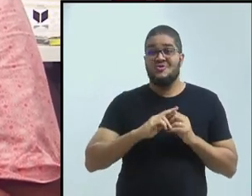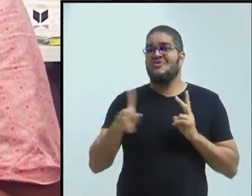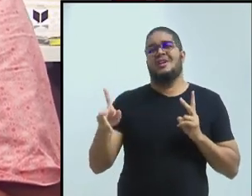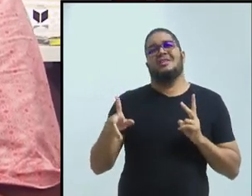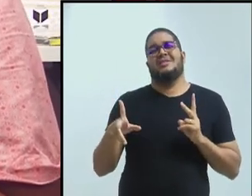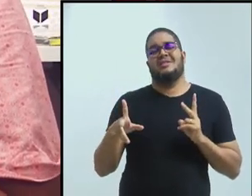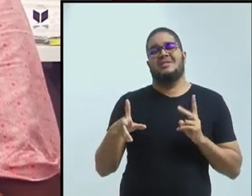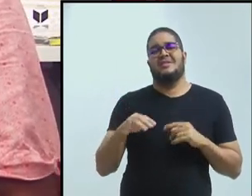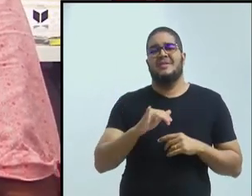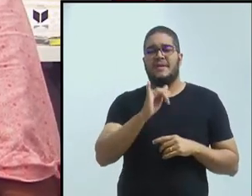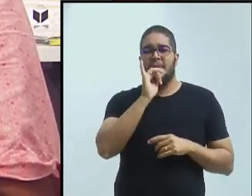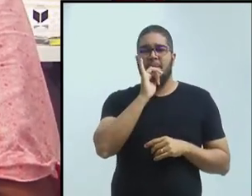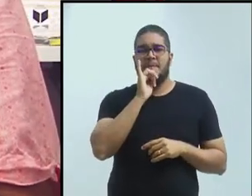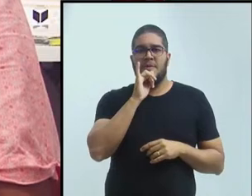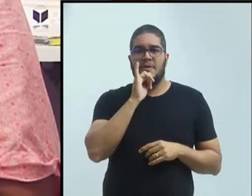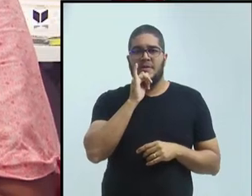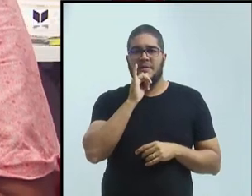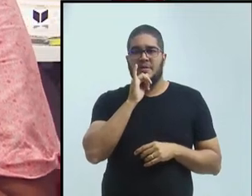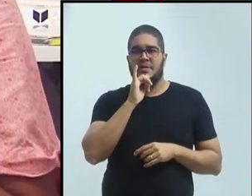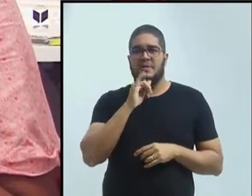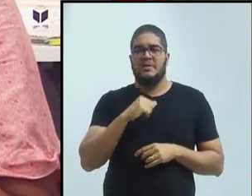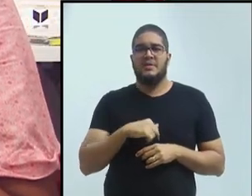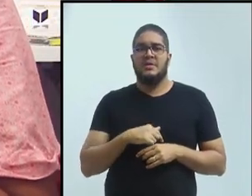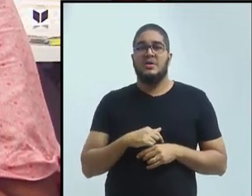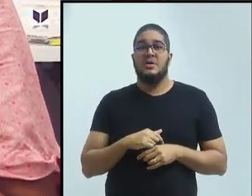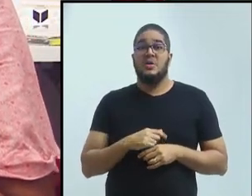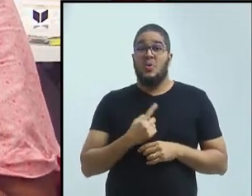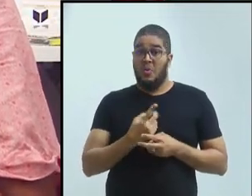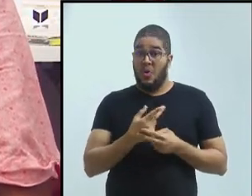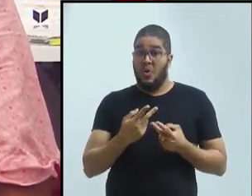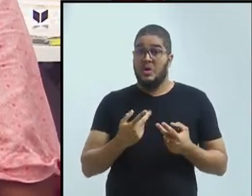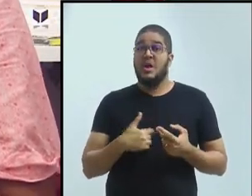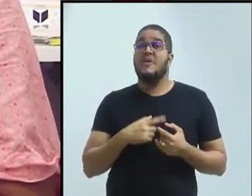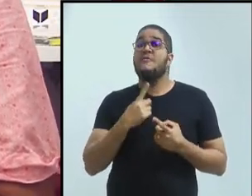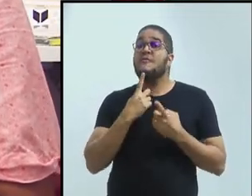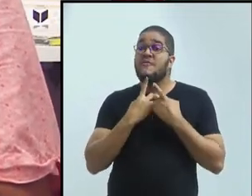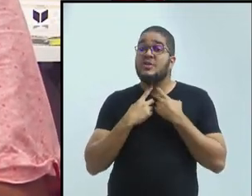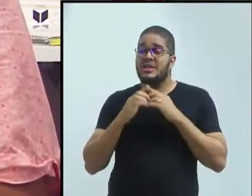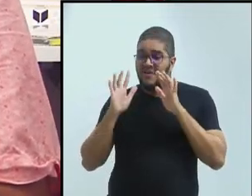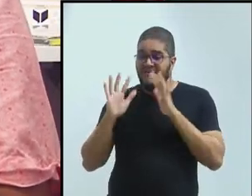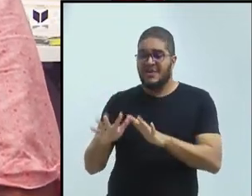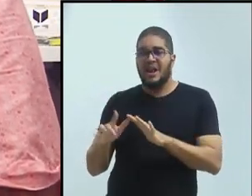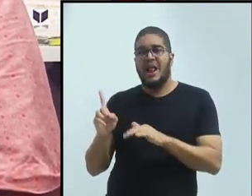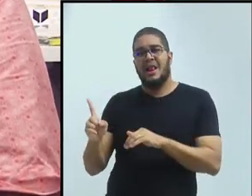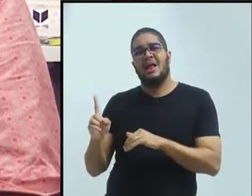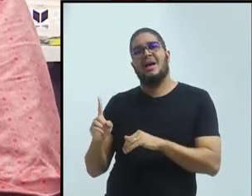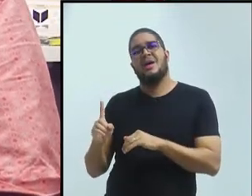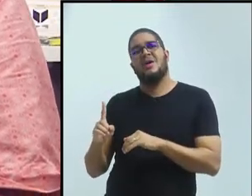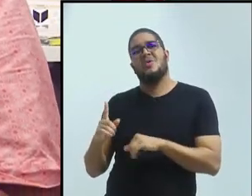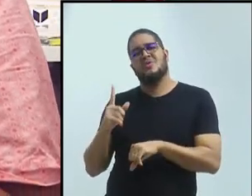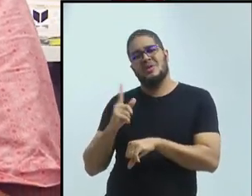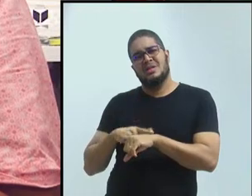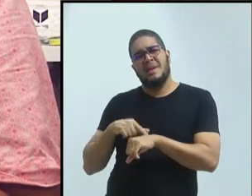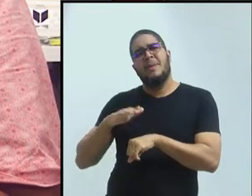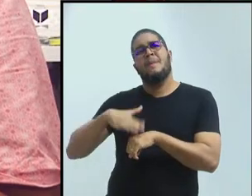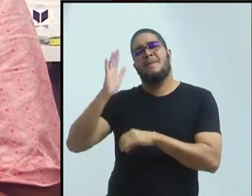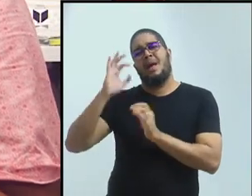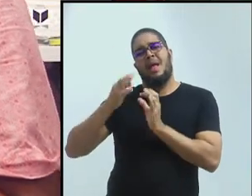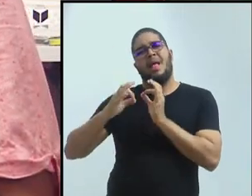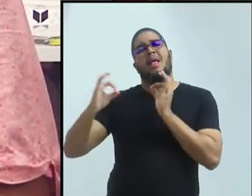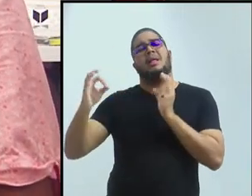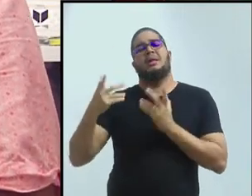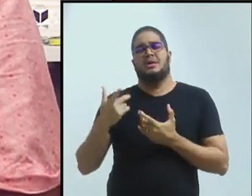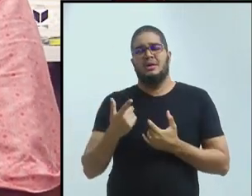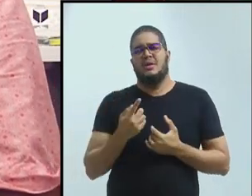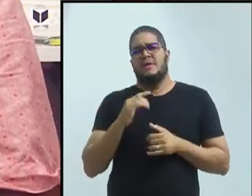Uma delas era a vontade de ir lá e ficar um tempo um pouco mais longo. Tinha que ficar um mês ali, um mês e meio, talvez, porque aí você